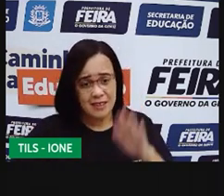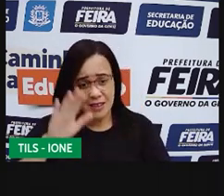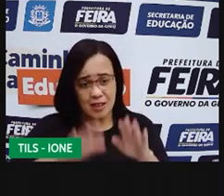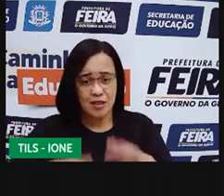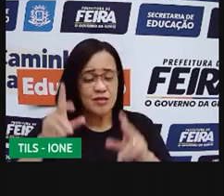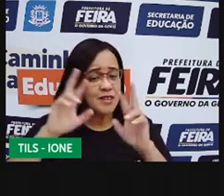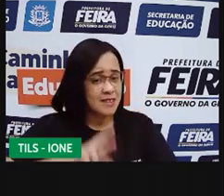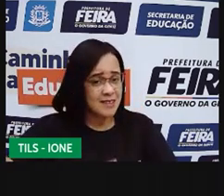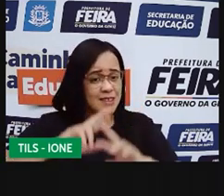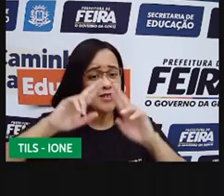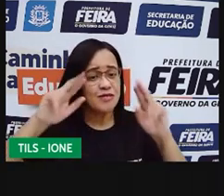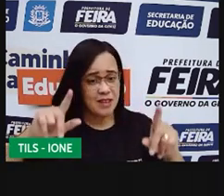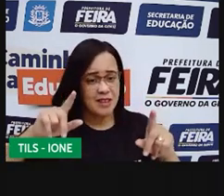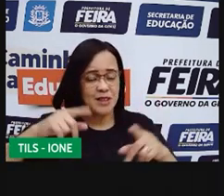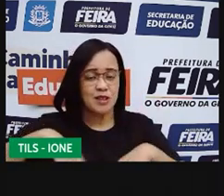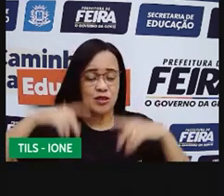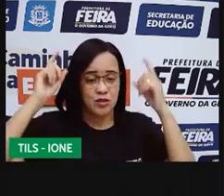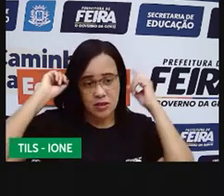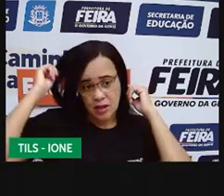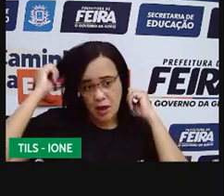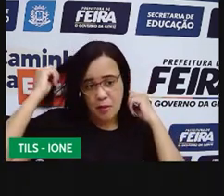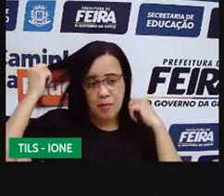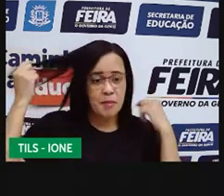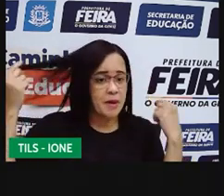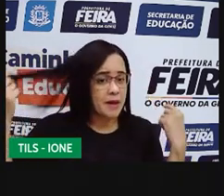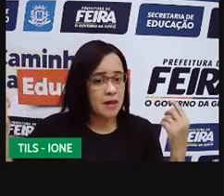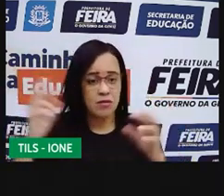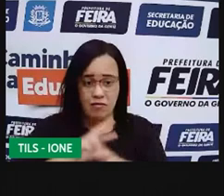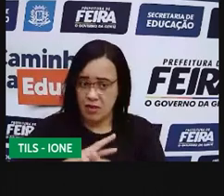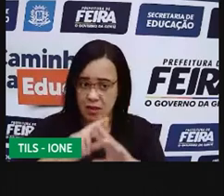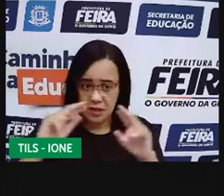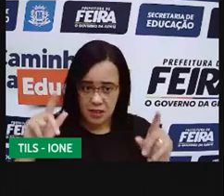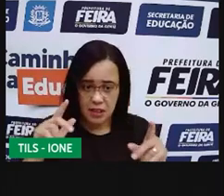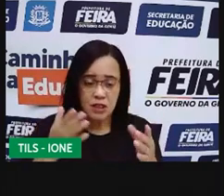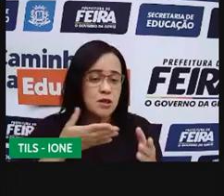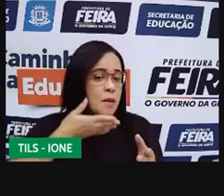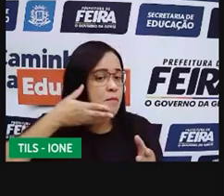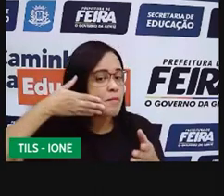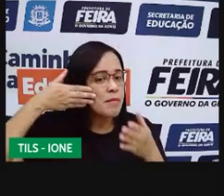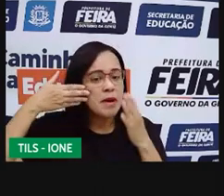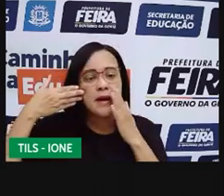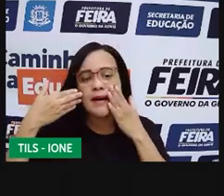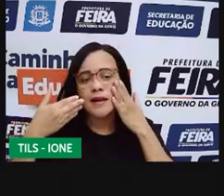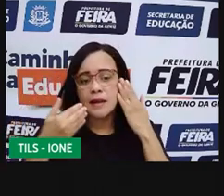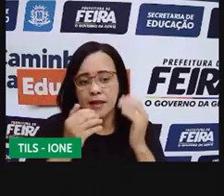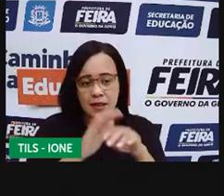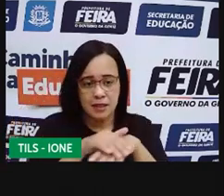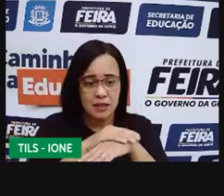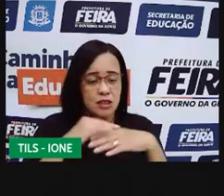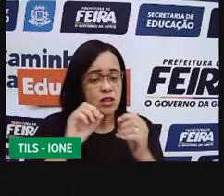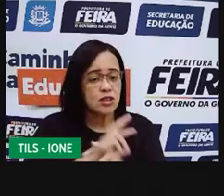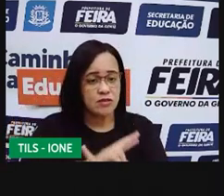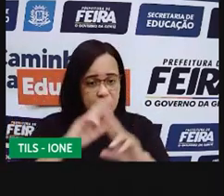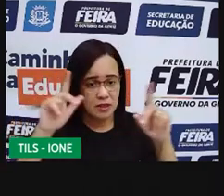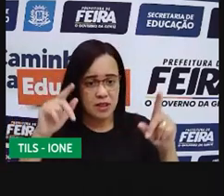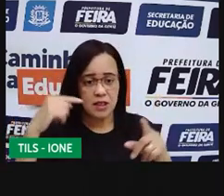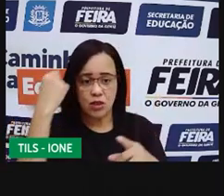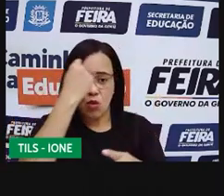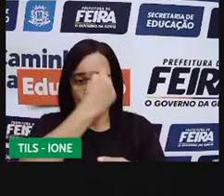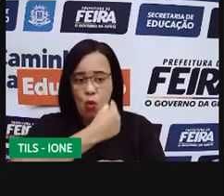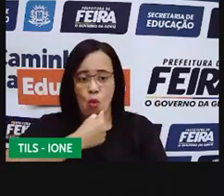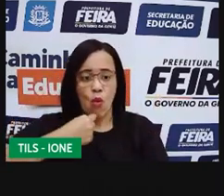como o tipo de cabelo, né? A textura do cabelo, o tom de pele, o formato do rosto, parecido